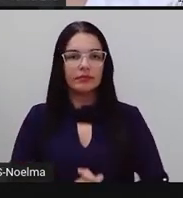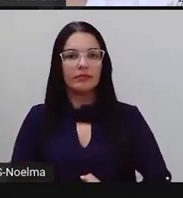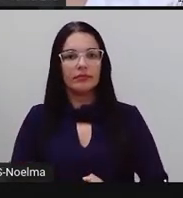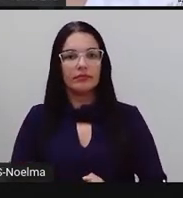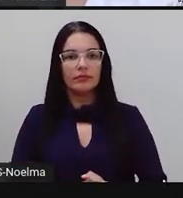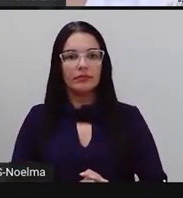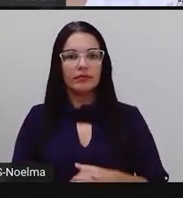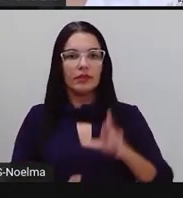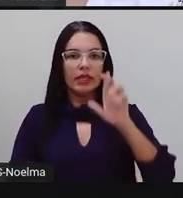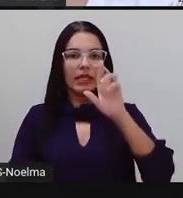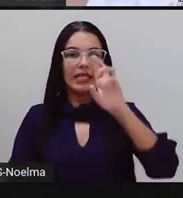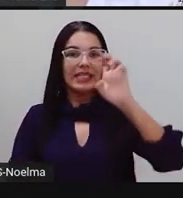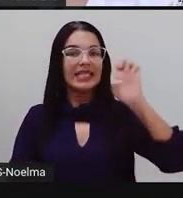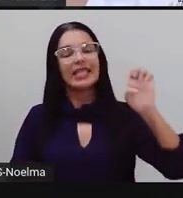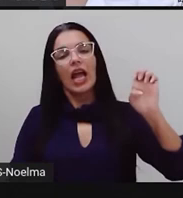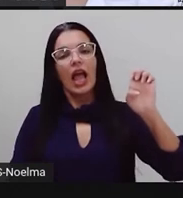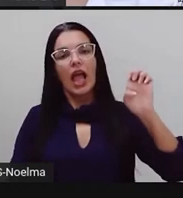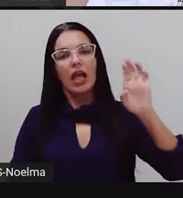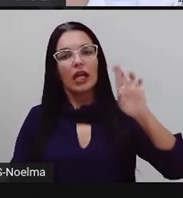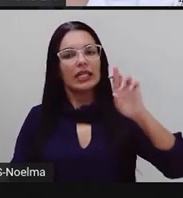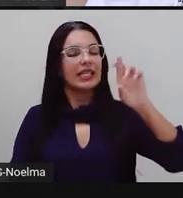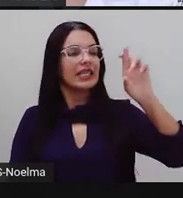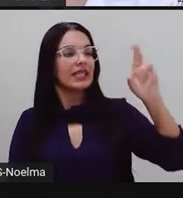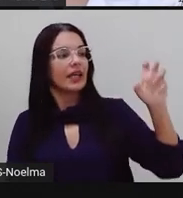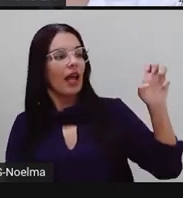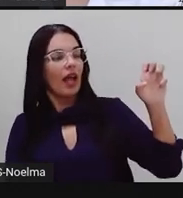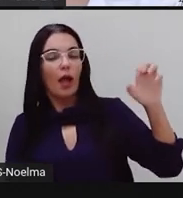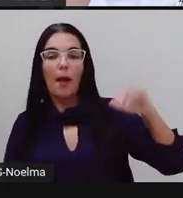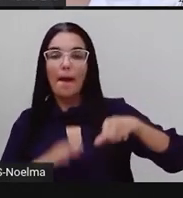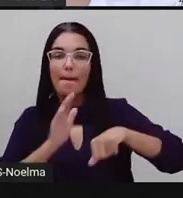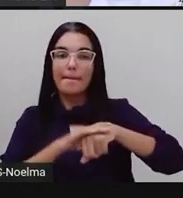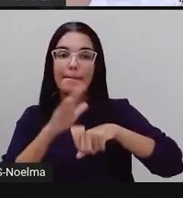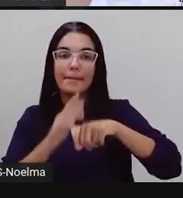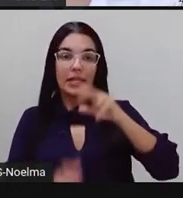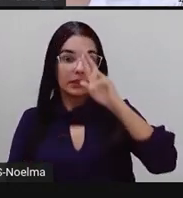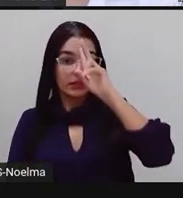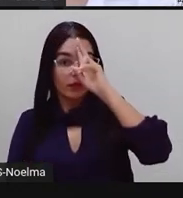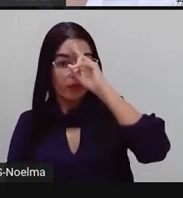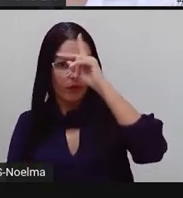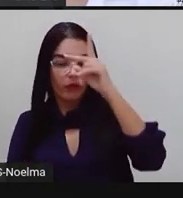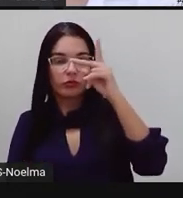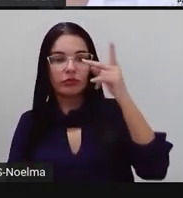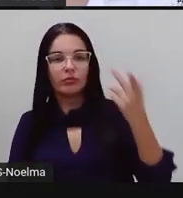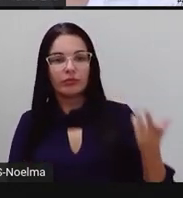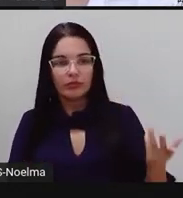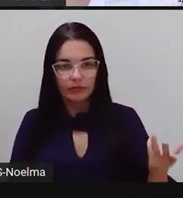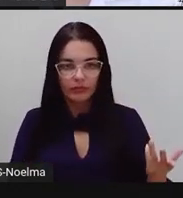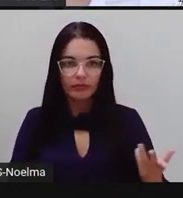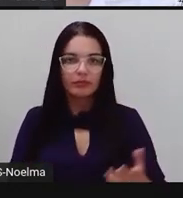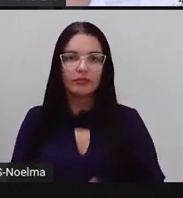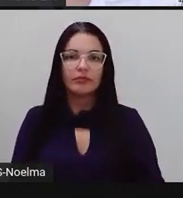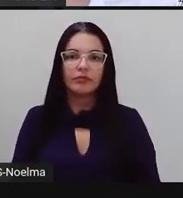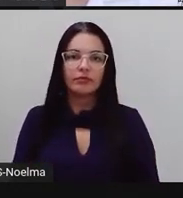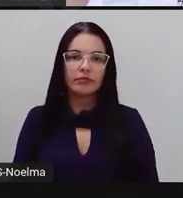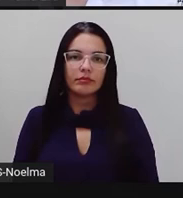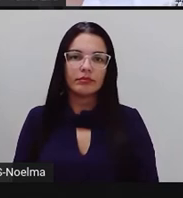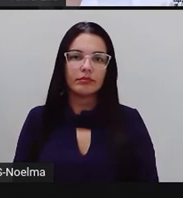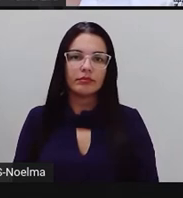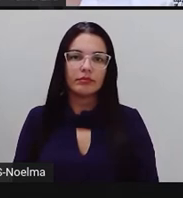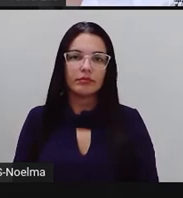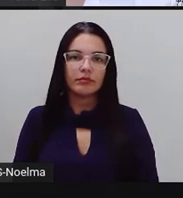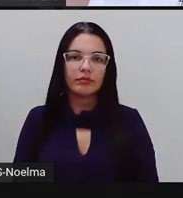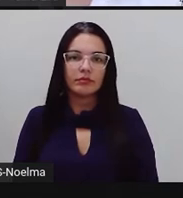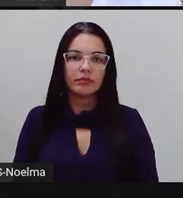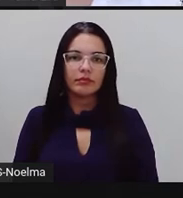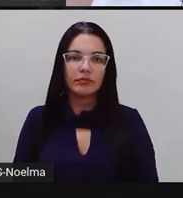AMARÉLO, AMARÉLO, AMARÉLO, ó. Então, o AMARÉLO, a sílaba mais forte é esse RÉ aqui no meio,